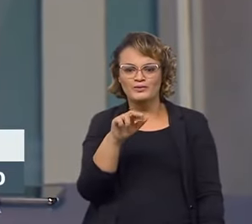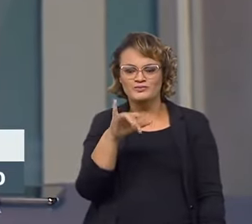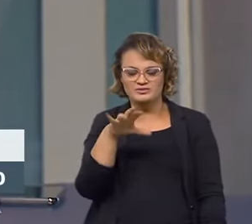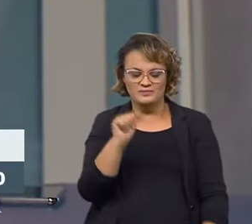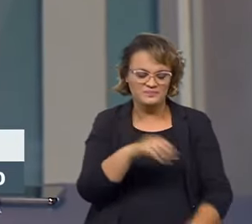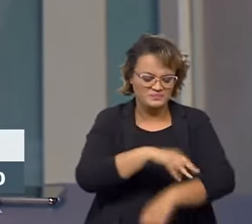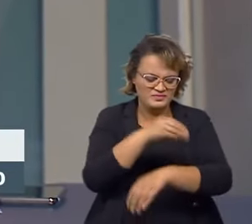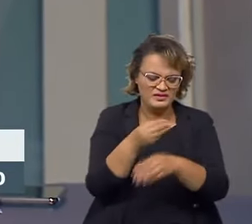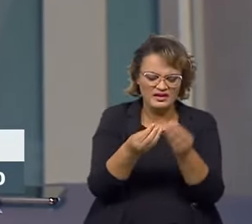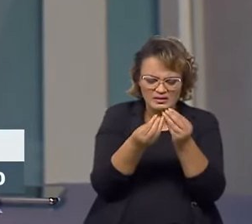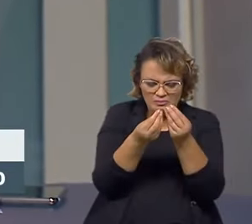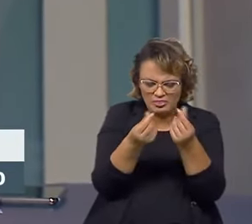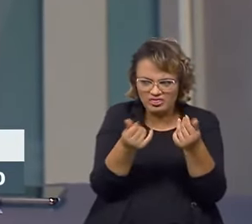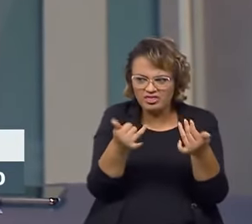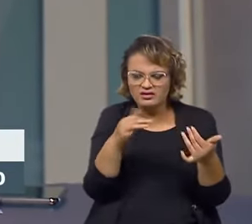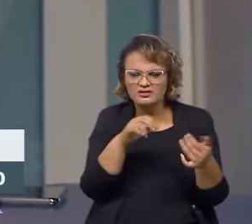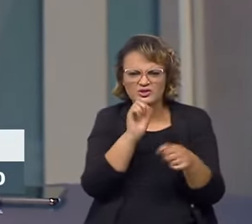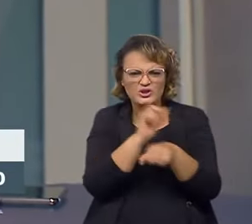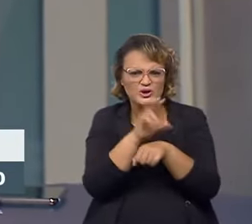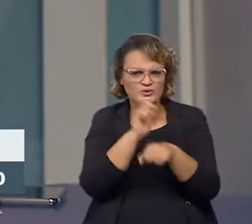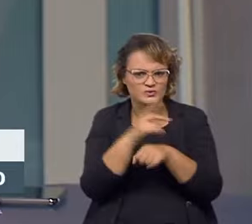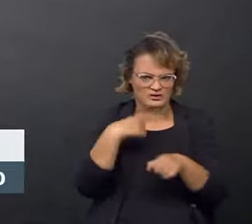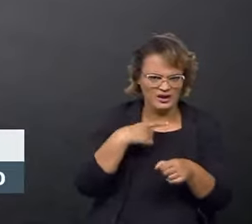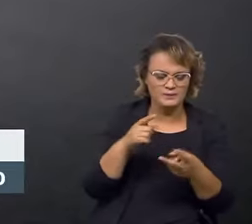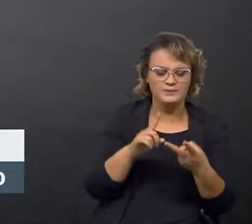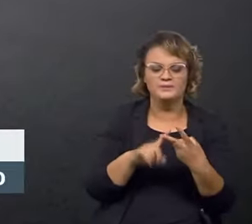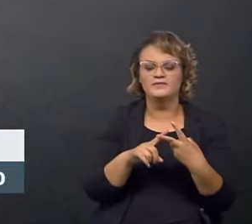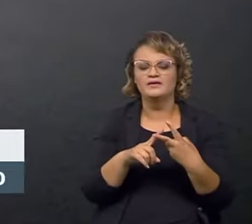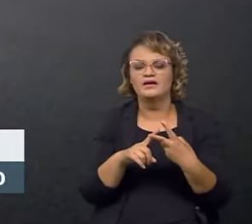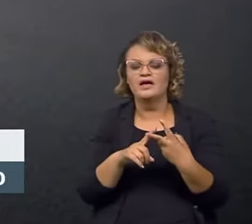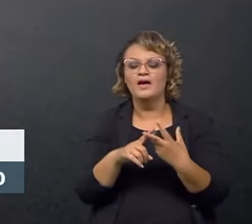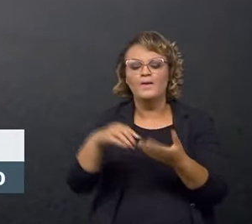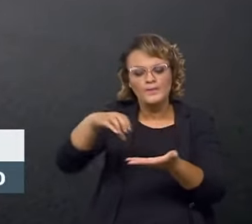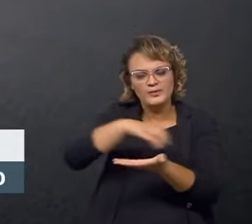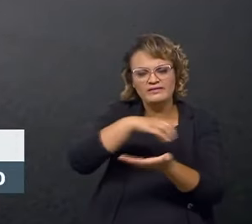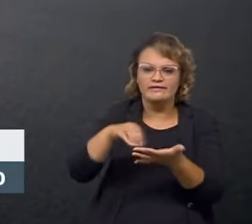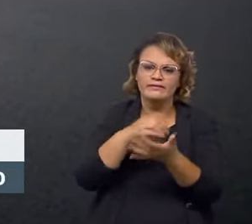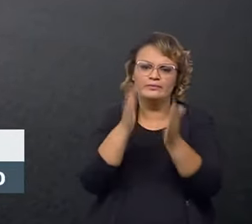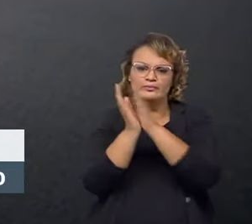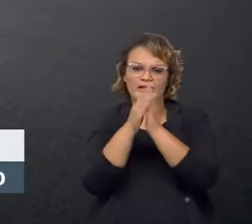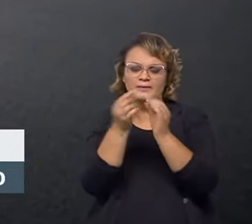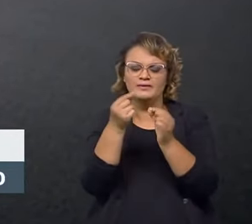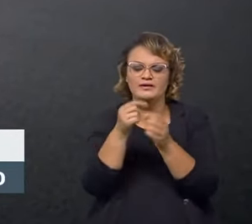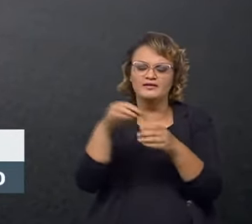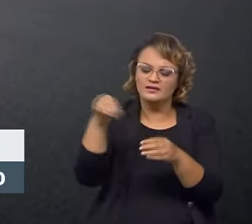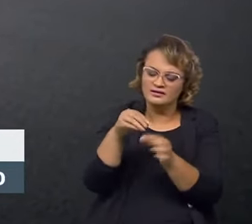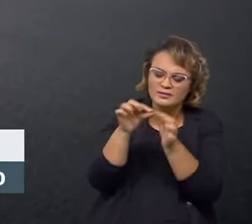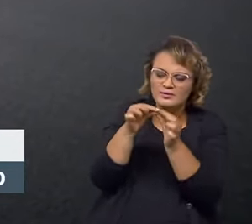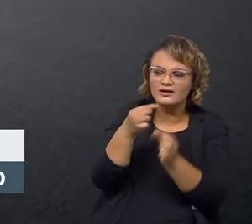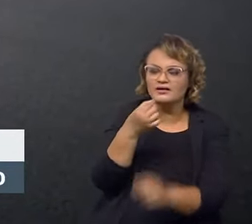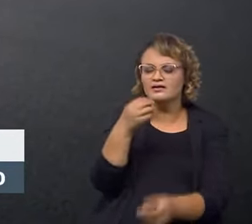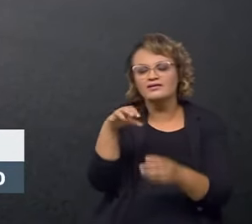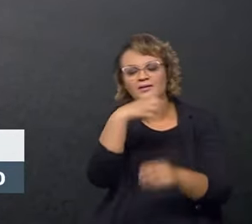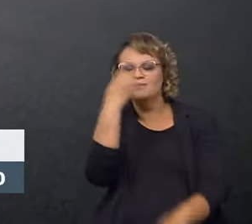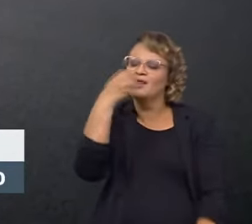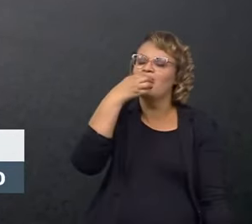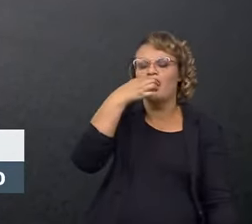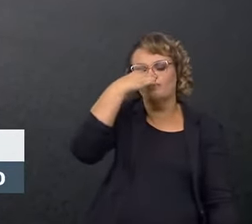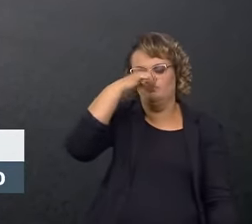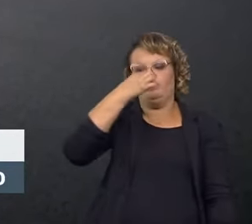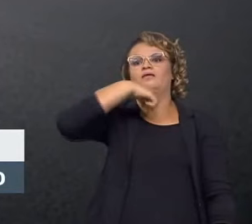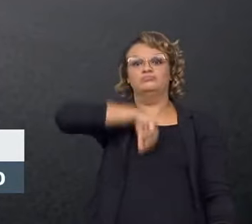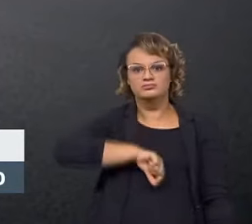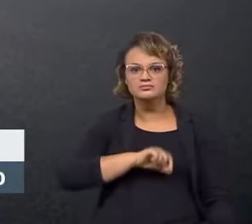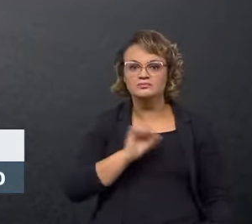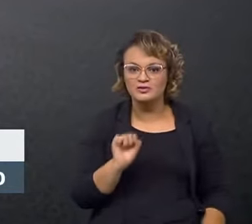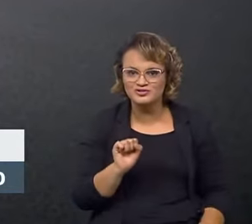tinta, solta um elemento tóxico. Um brinquedo, as partes pequenas, elas podem soltar numa boca da criança. E aí, tem aquela classificação